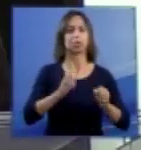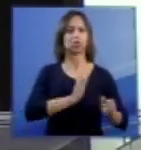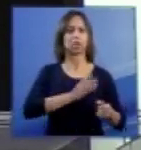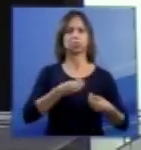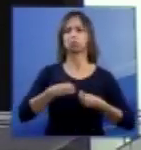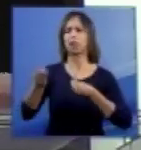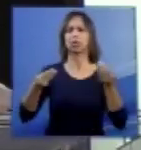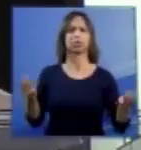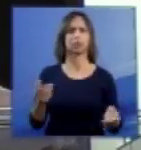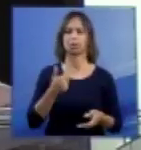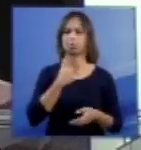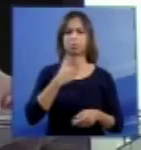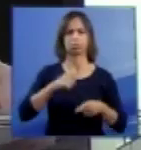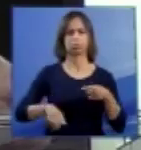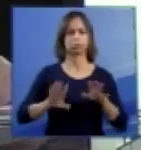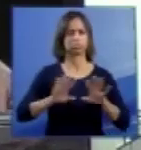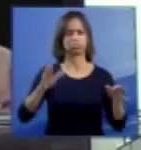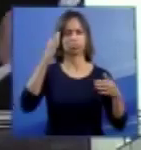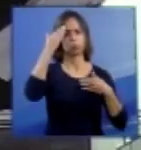senhor ministro.